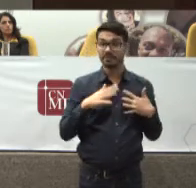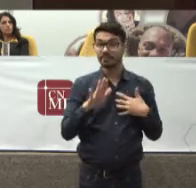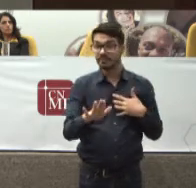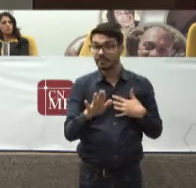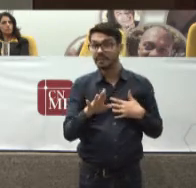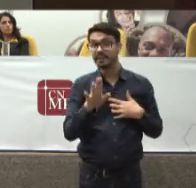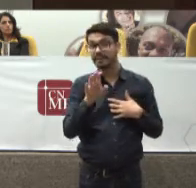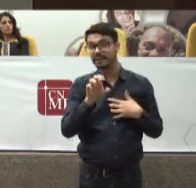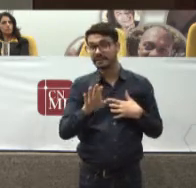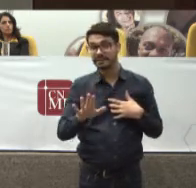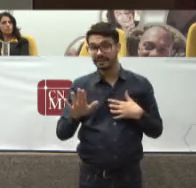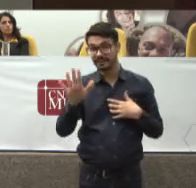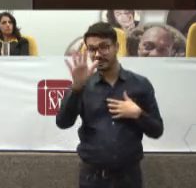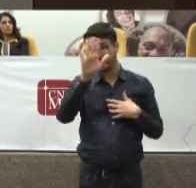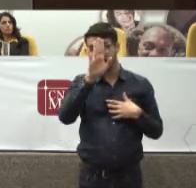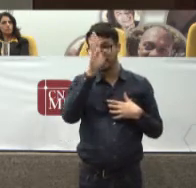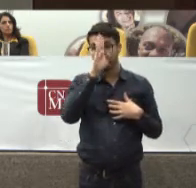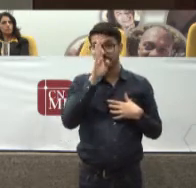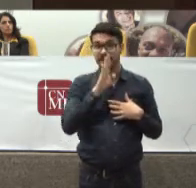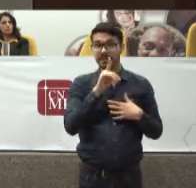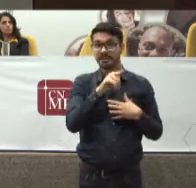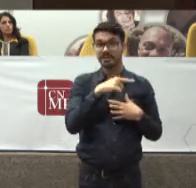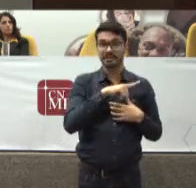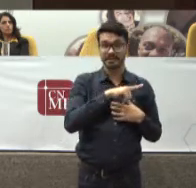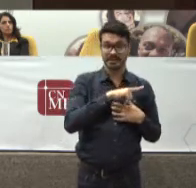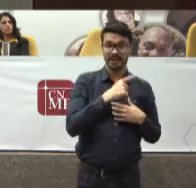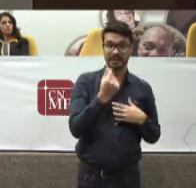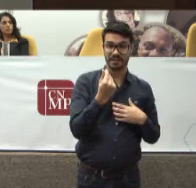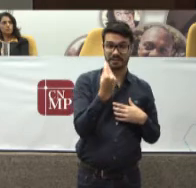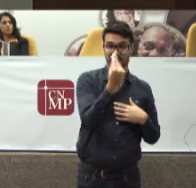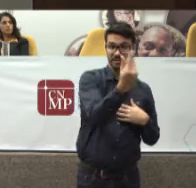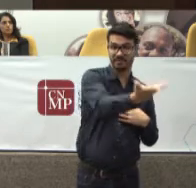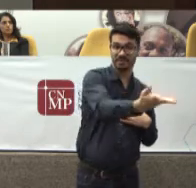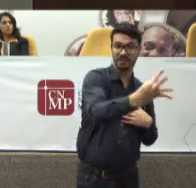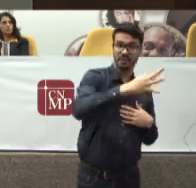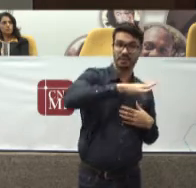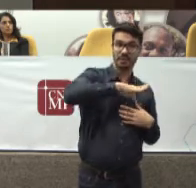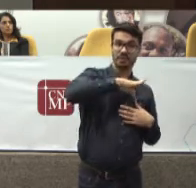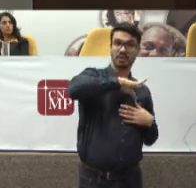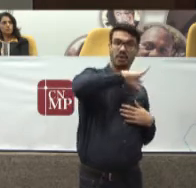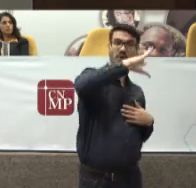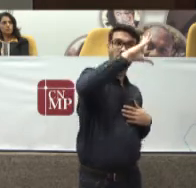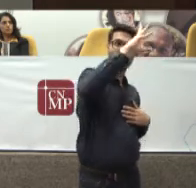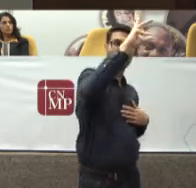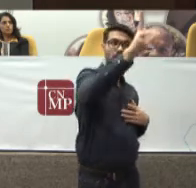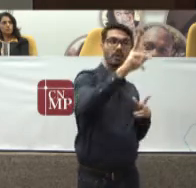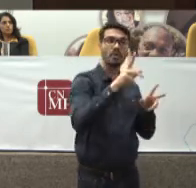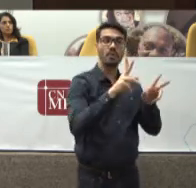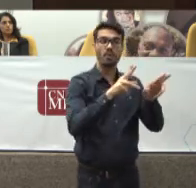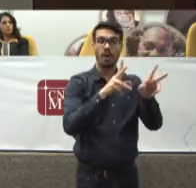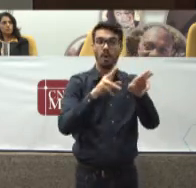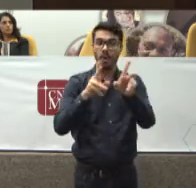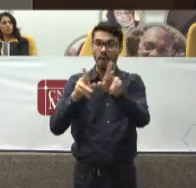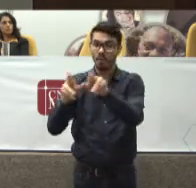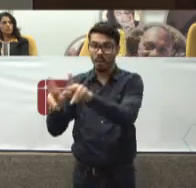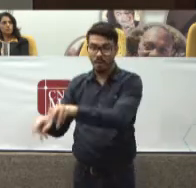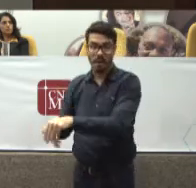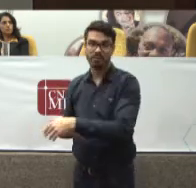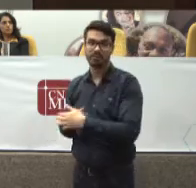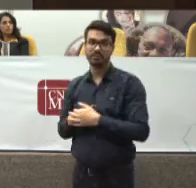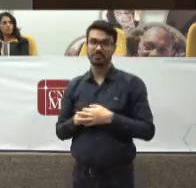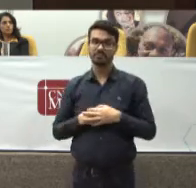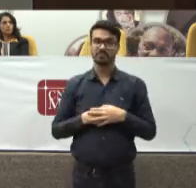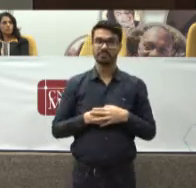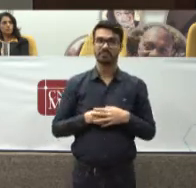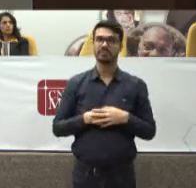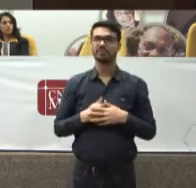condição de entregar Um medicamento De um milhão de reais Para todas as pessoas Que se encontrem Naquela mesma situação E